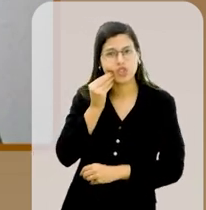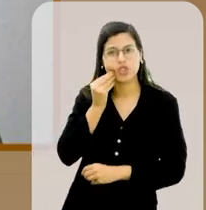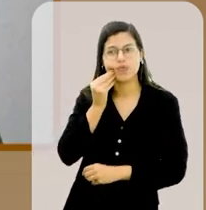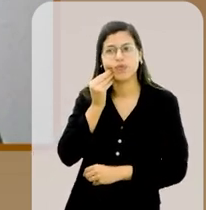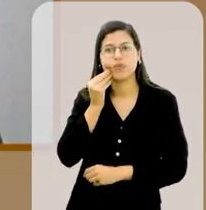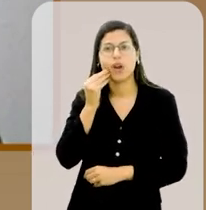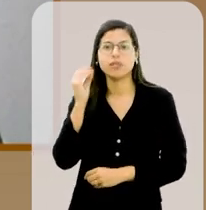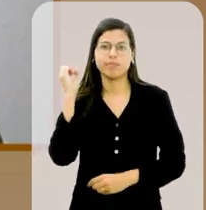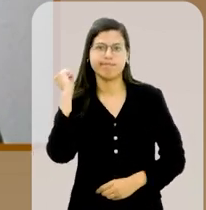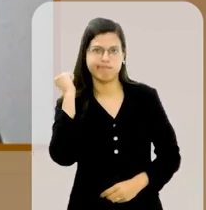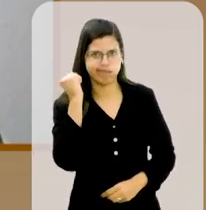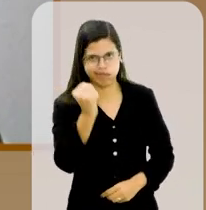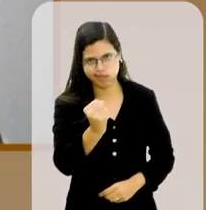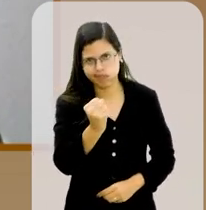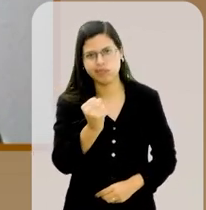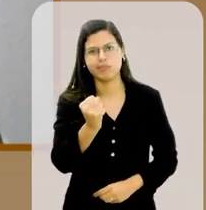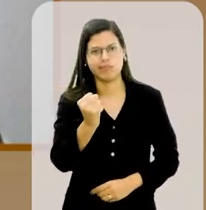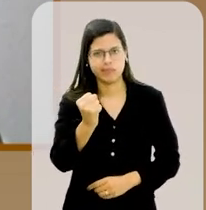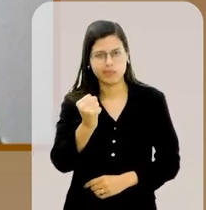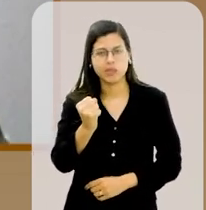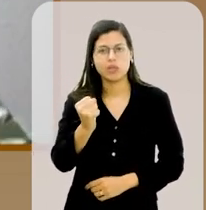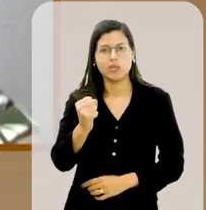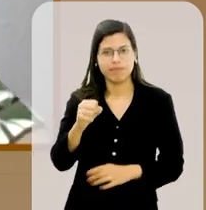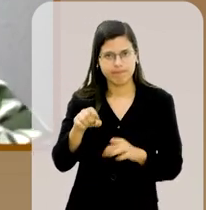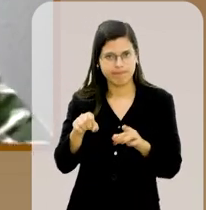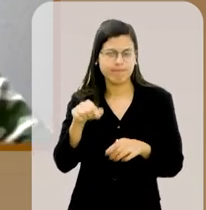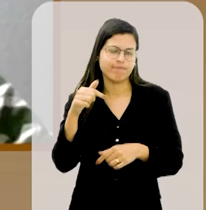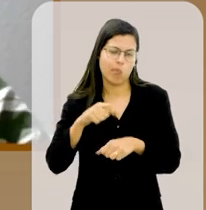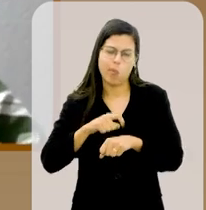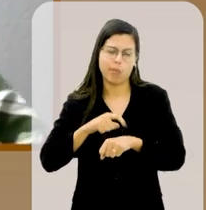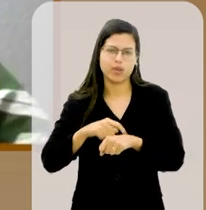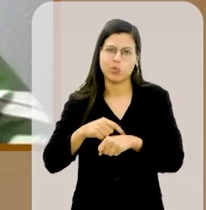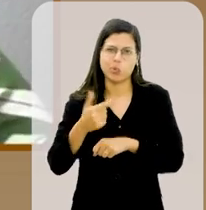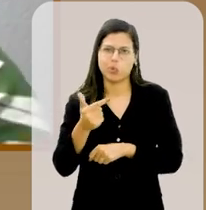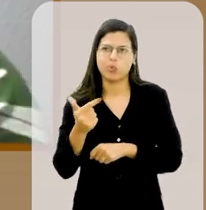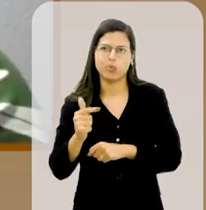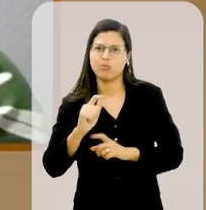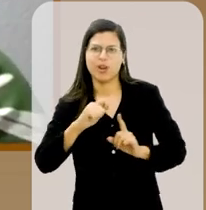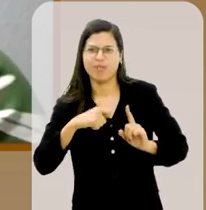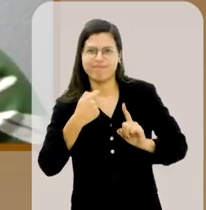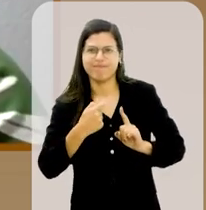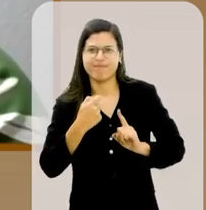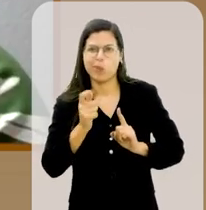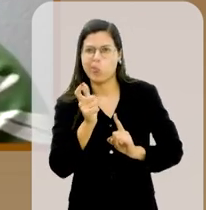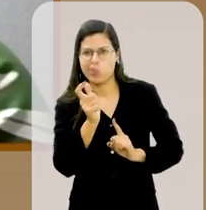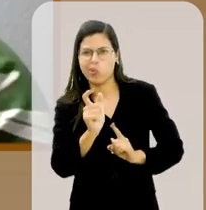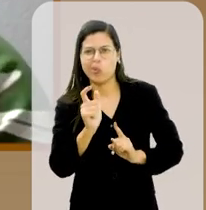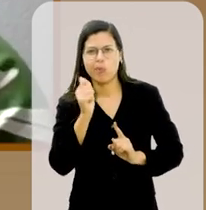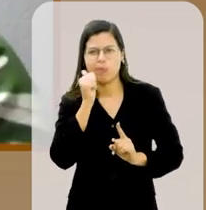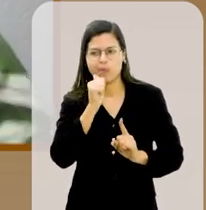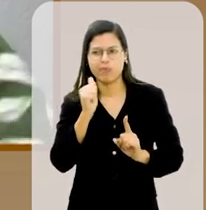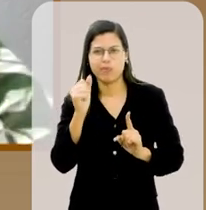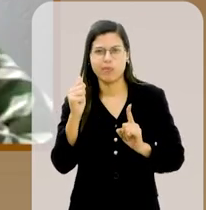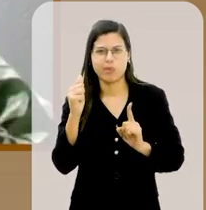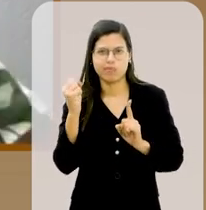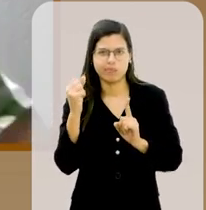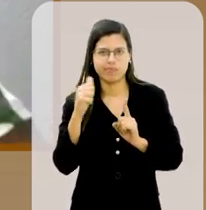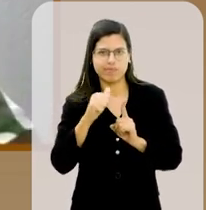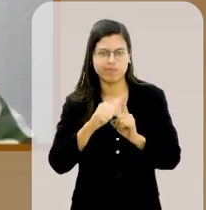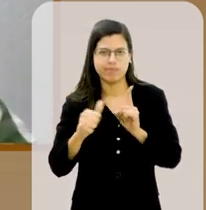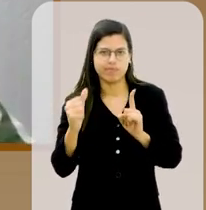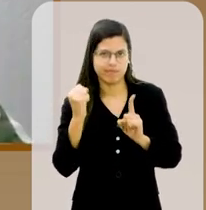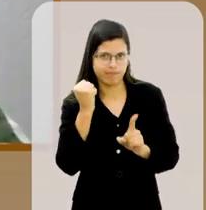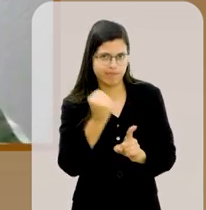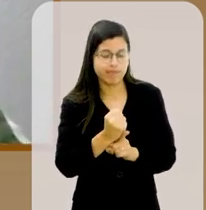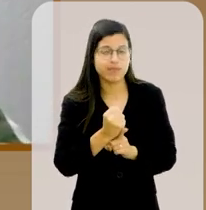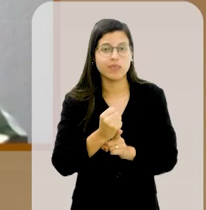sofri uma tentativa de feminicídio, de homicídio na época, que ainda não existiu o nome de feminicídio, eu lutei